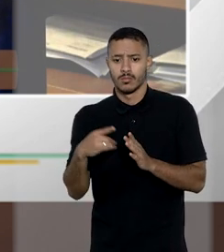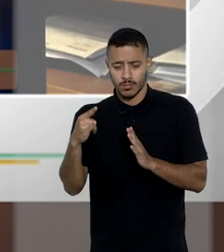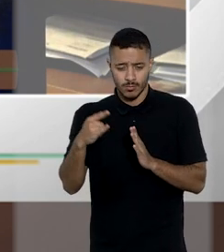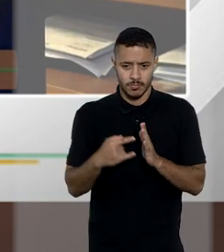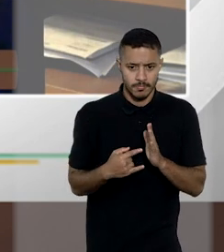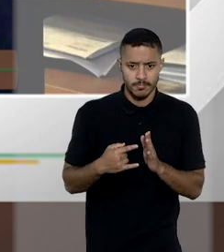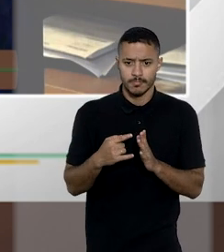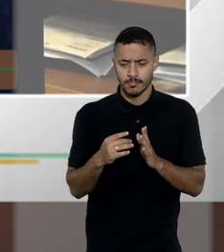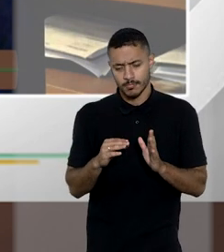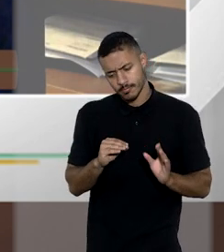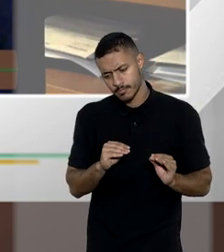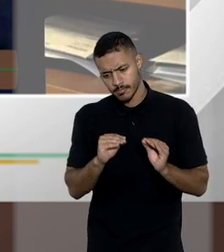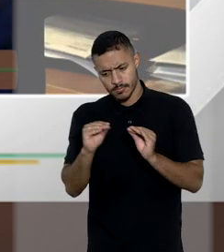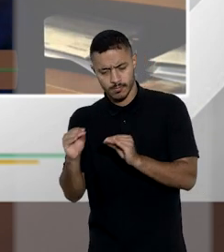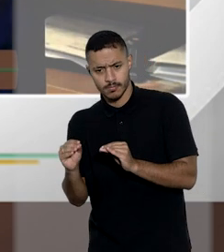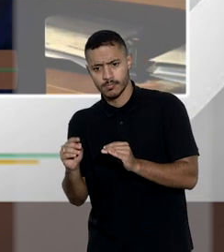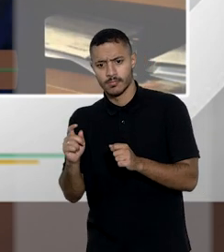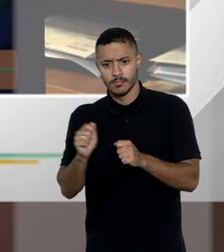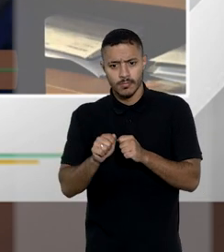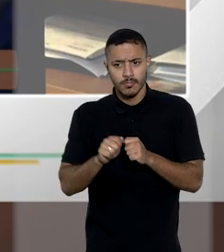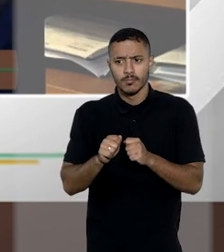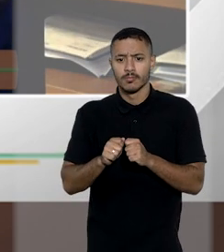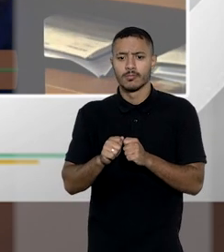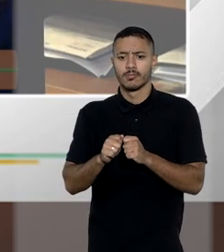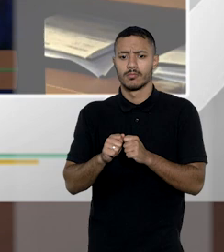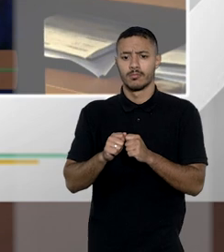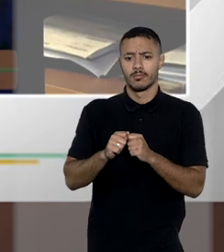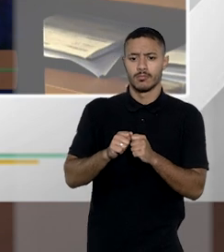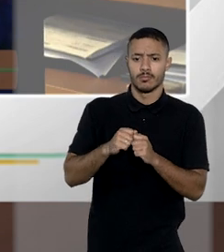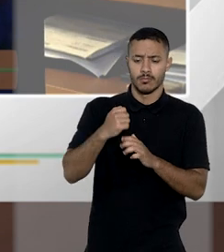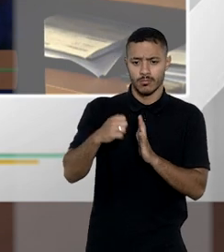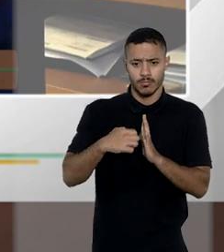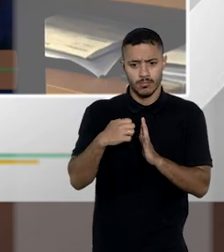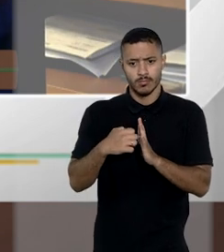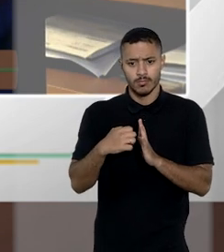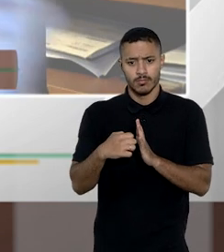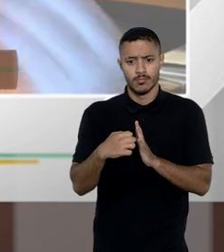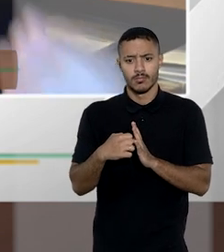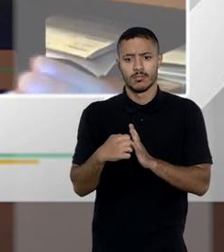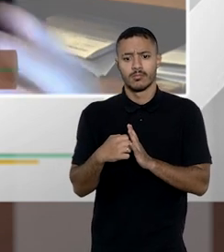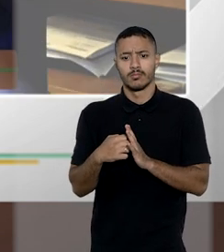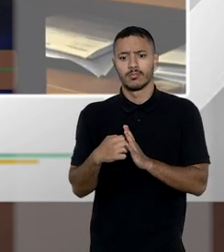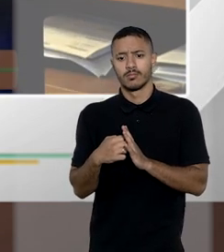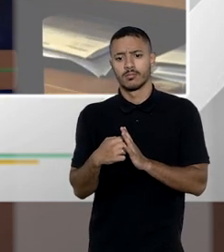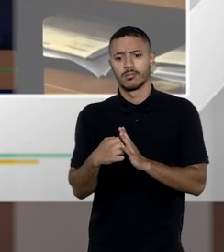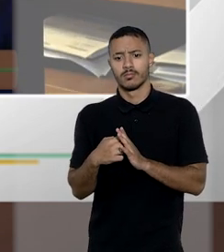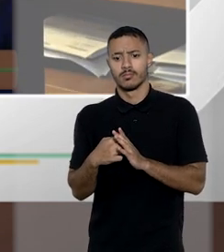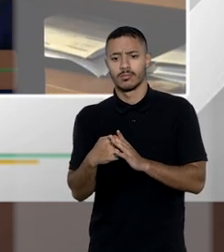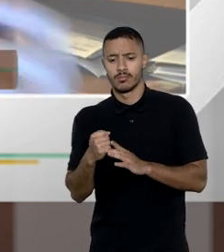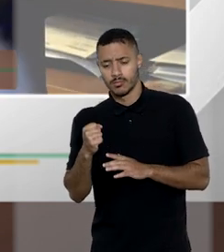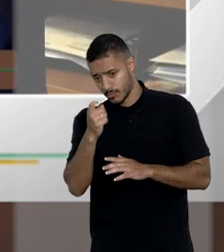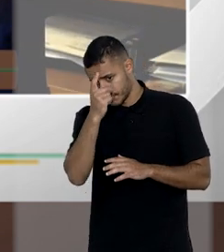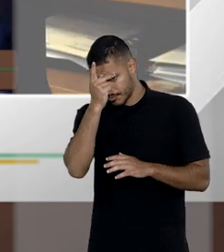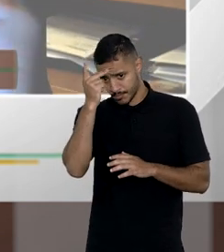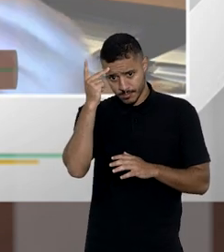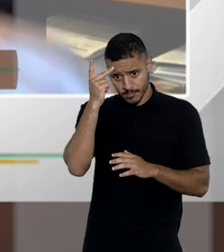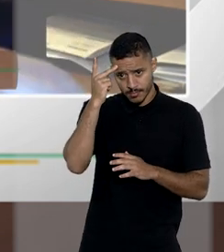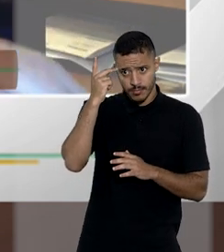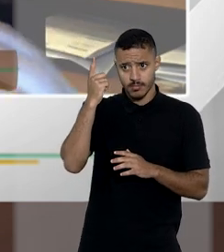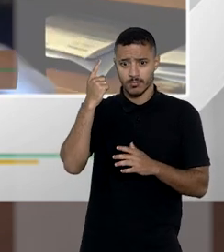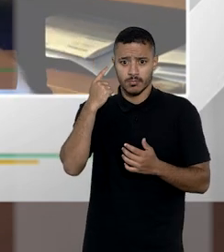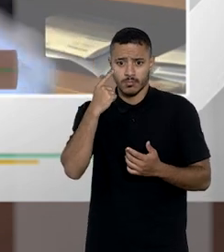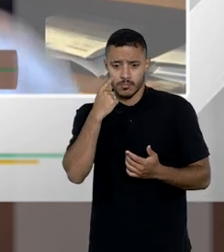testamento fosse diretamente formatado em cartório os eventuais detratores os